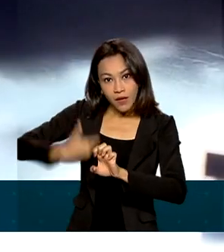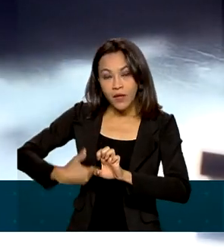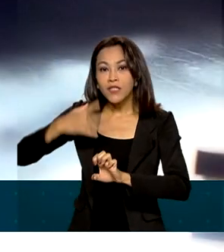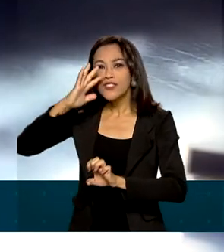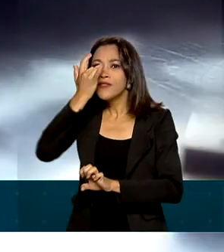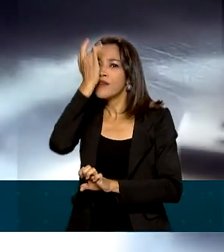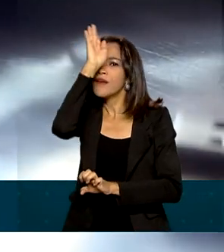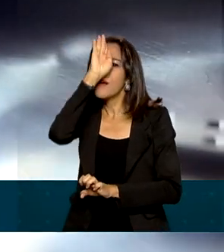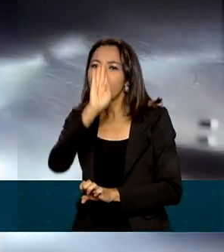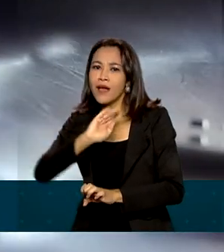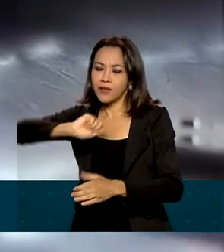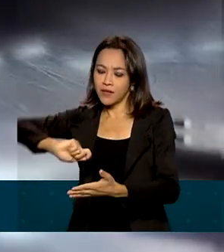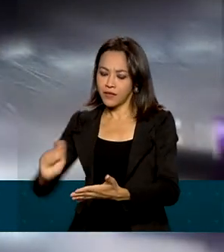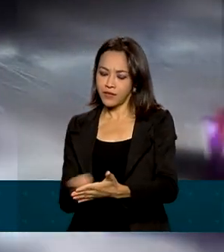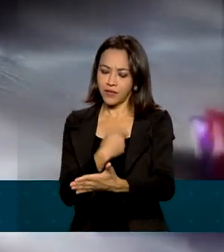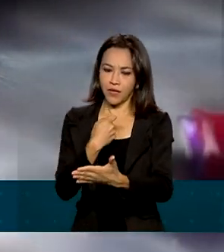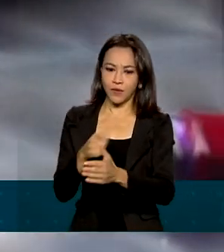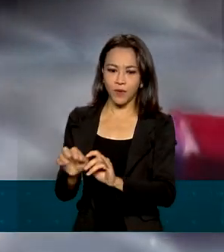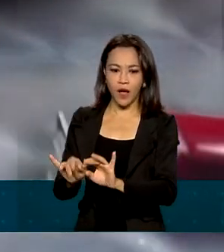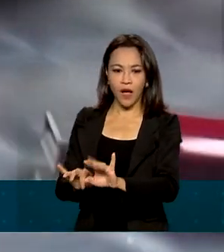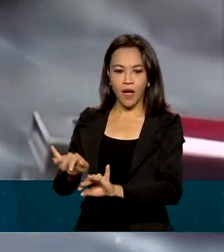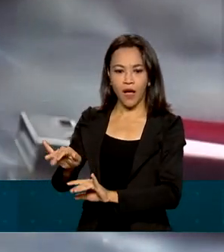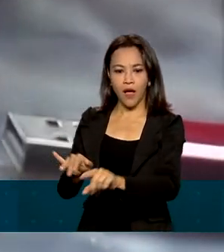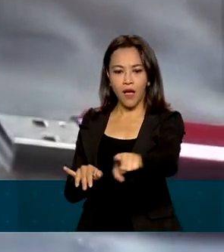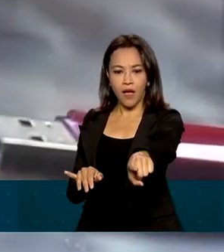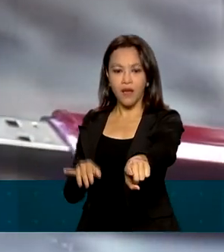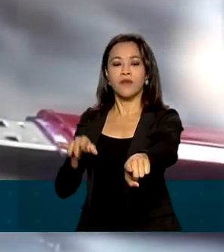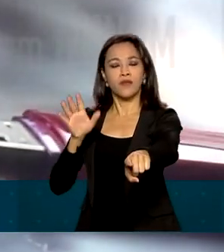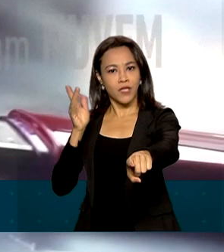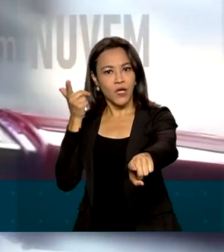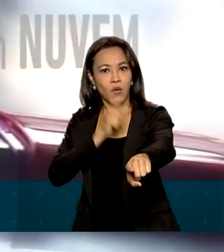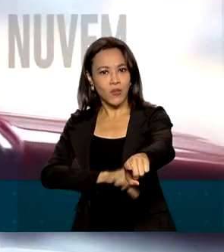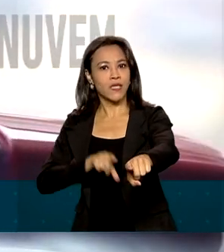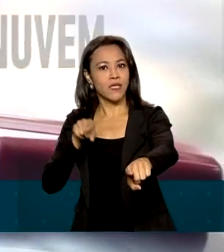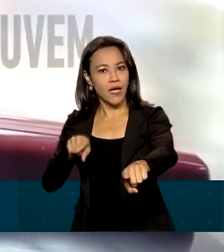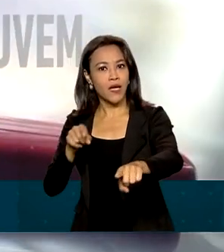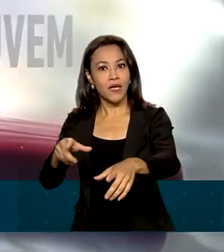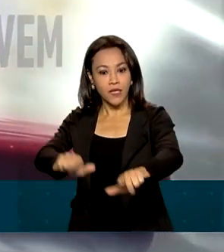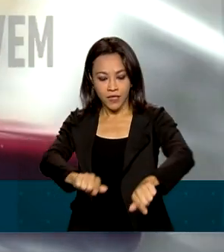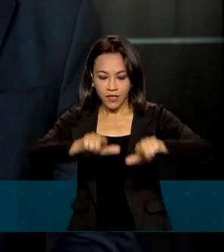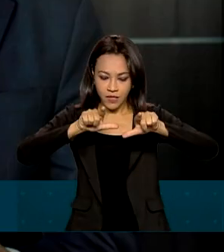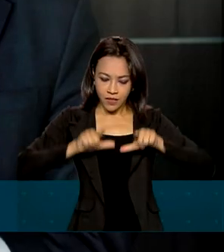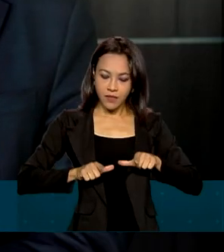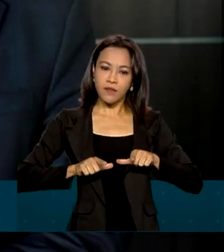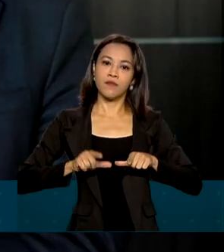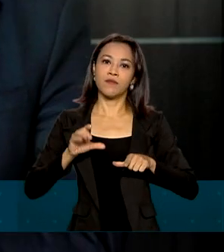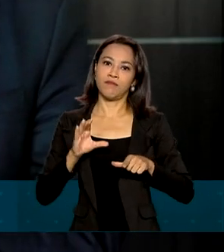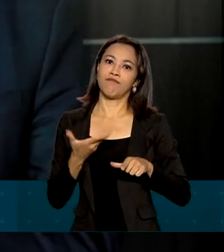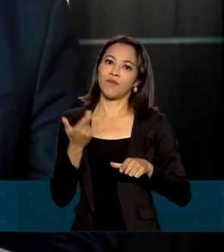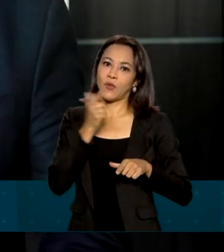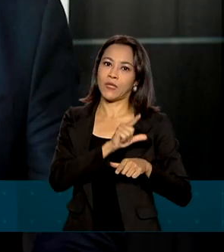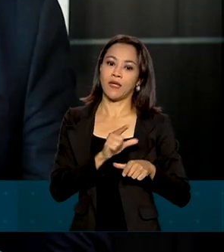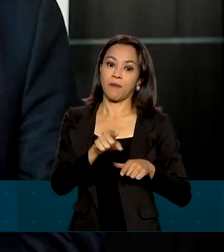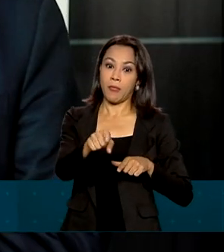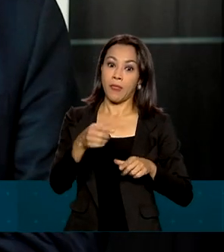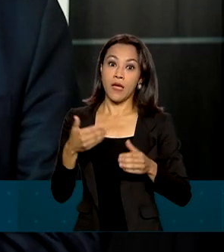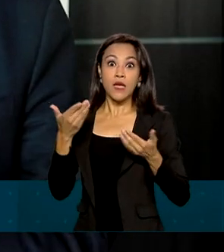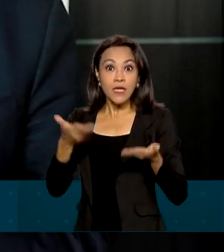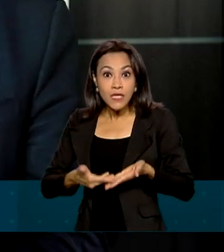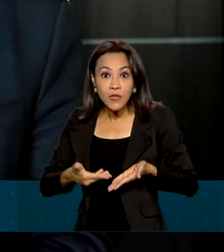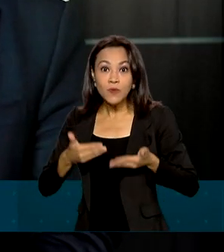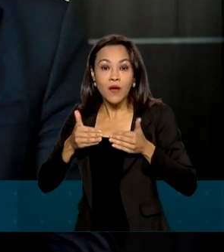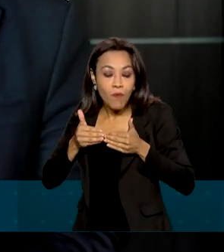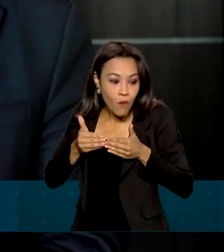assinatura eletrônica, que substitui o reconhecimento de firma ou o certificado digital. É um avanço enorme para